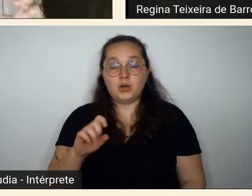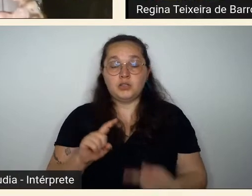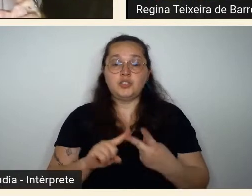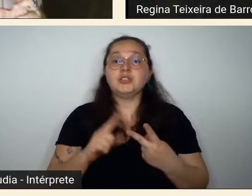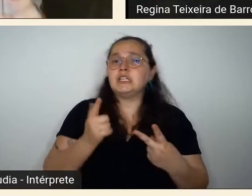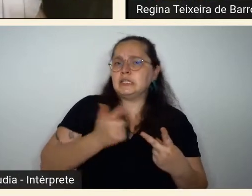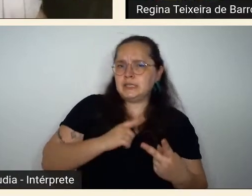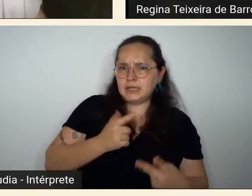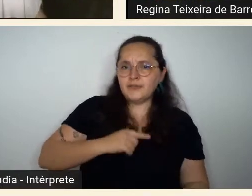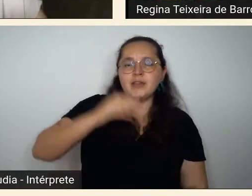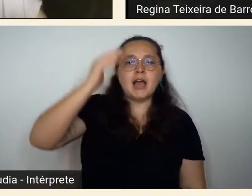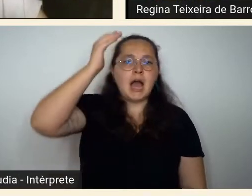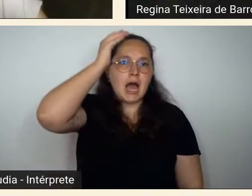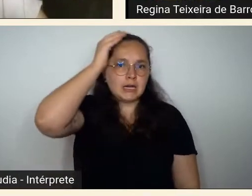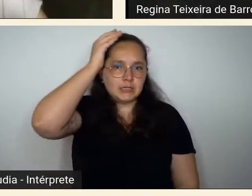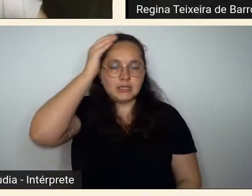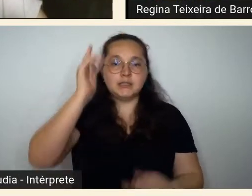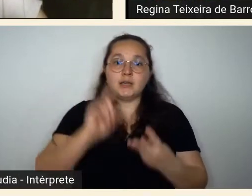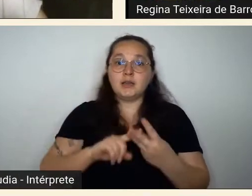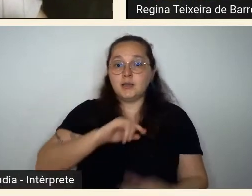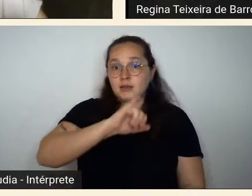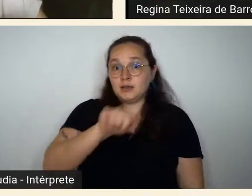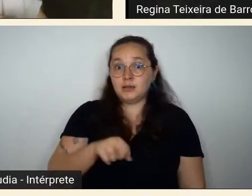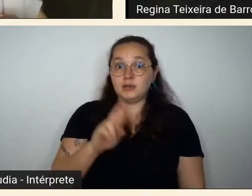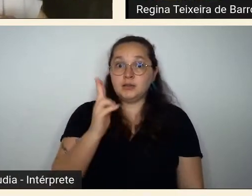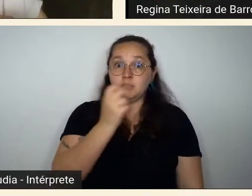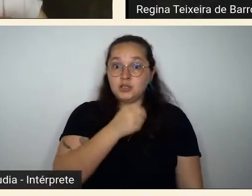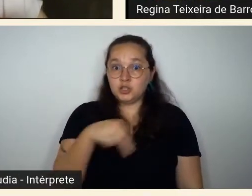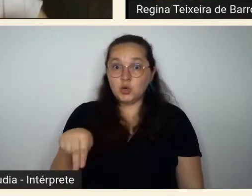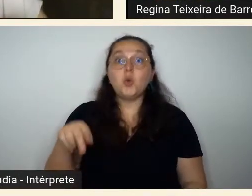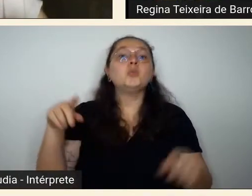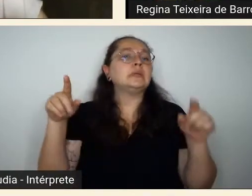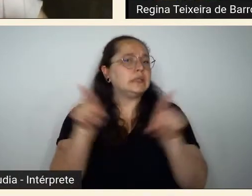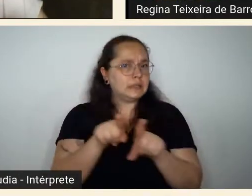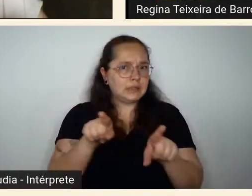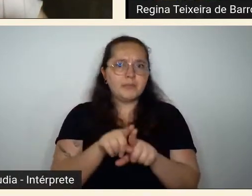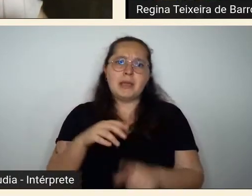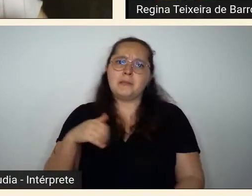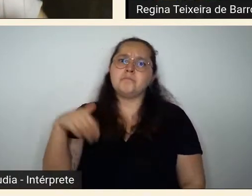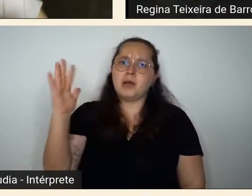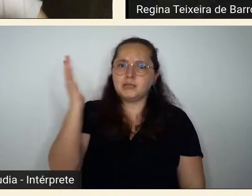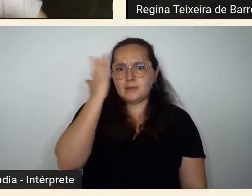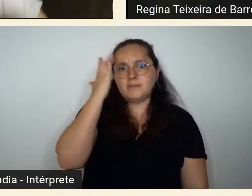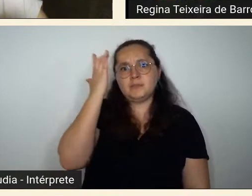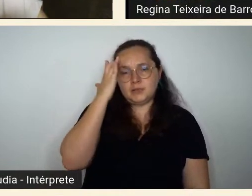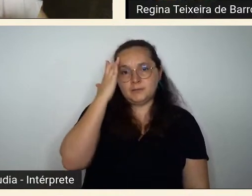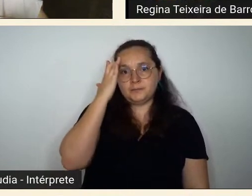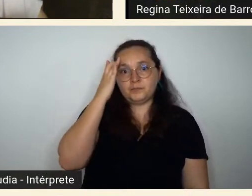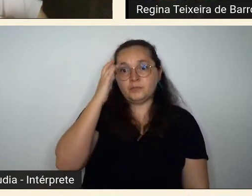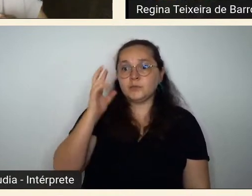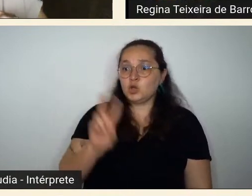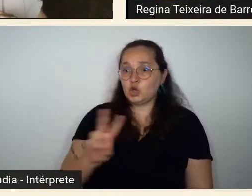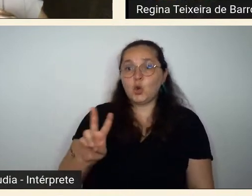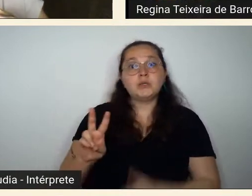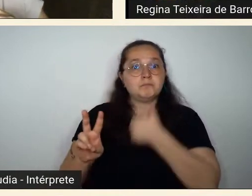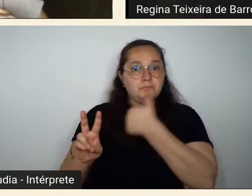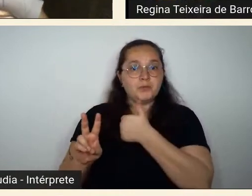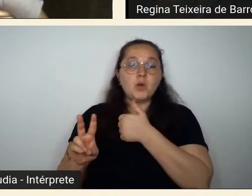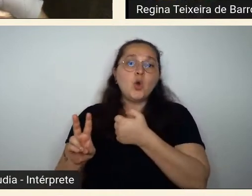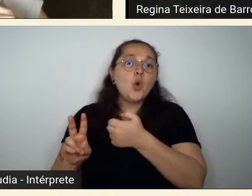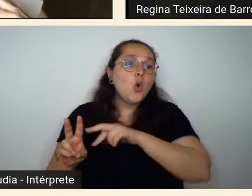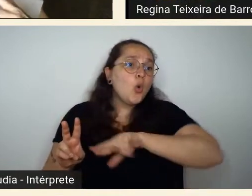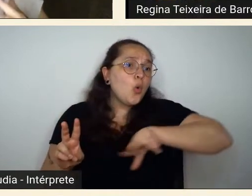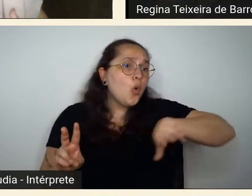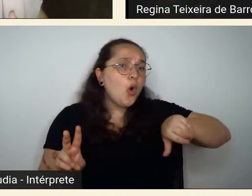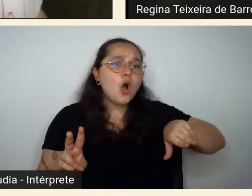que são mais amadurecidos nas novas tendências os outros são artistas que aparecem que mostram